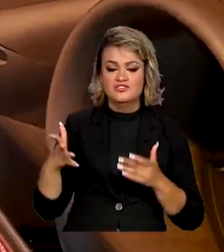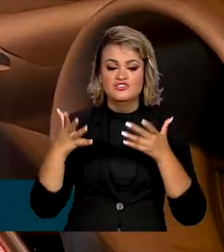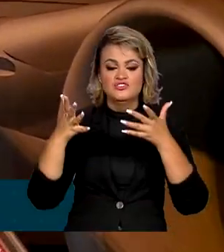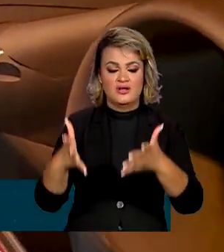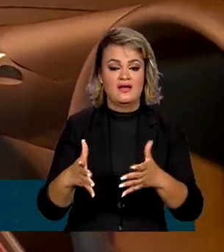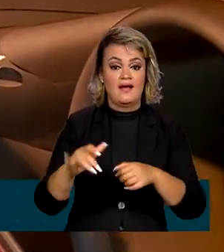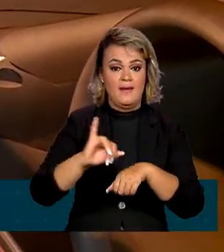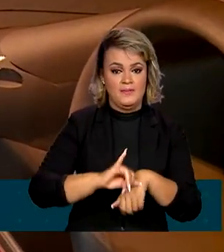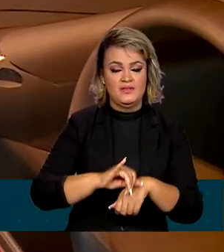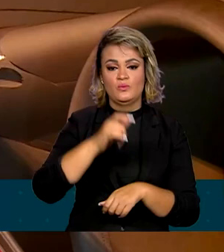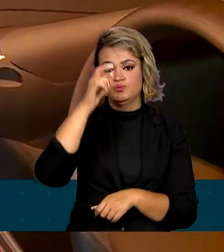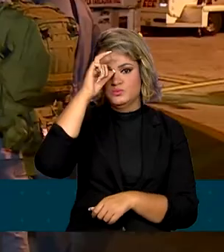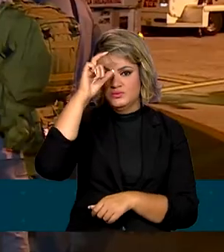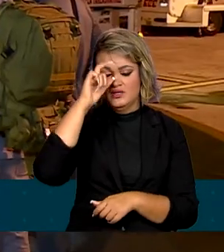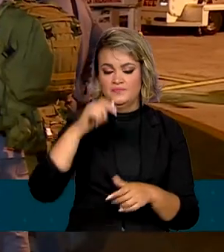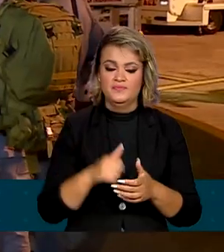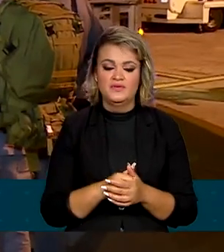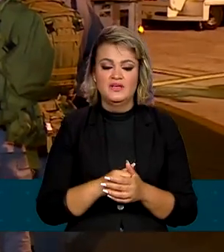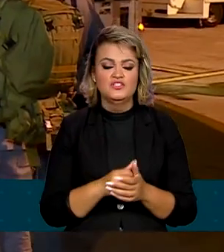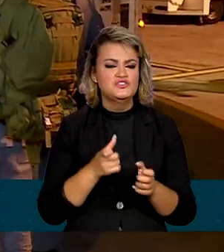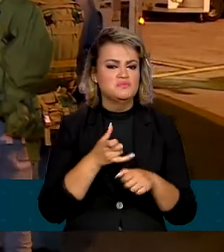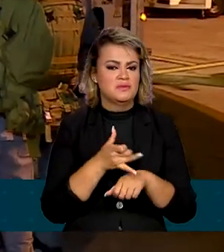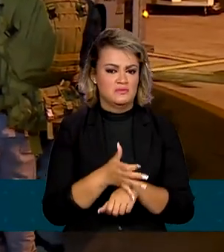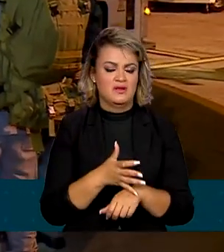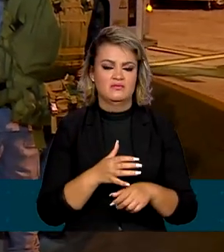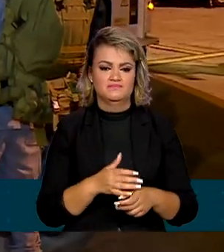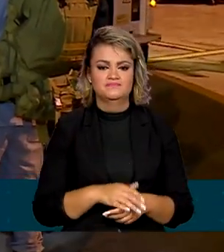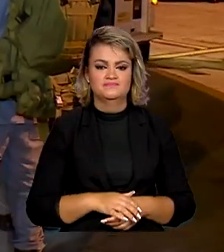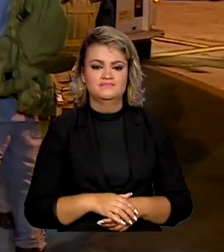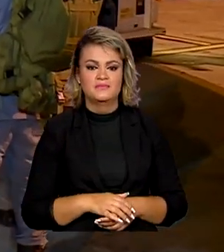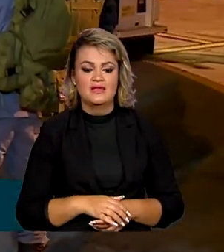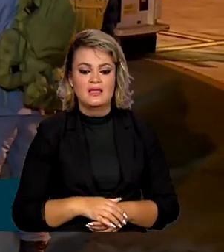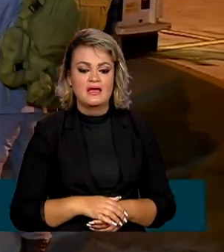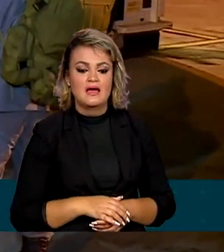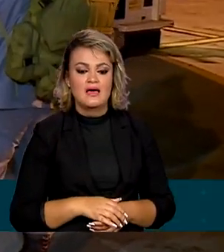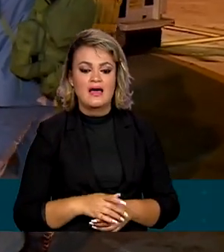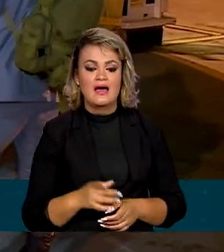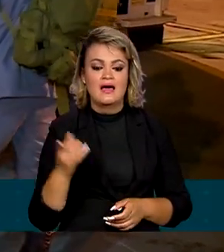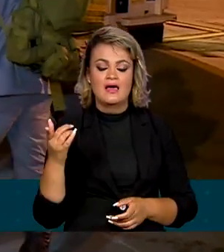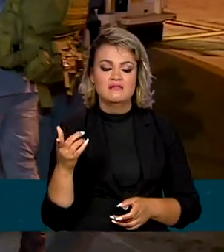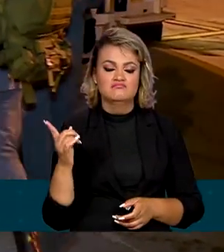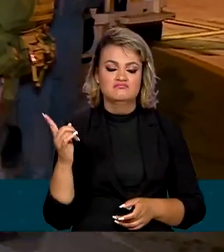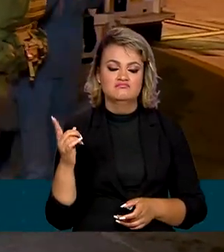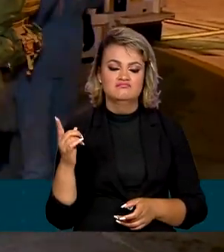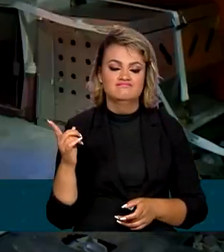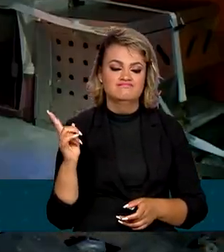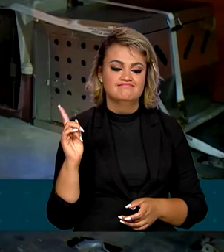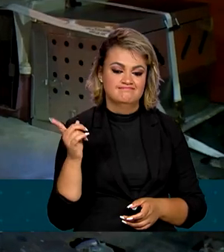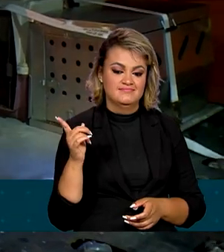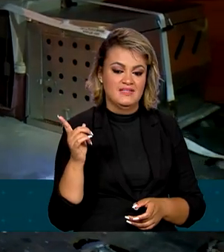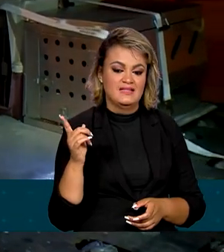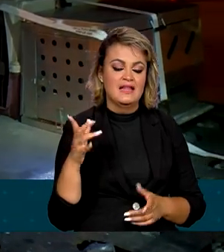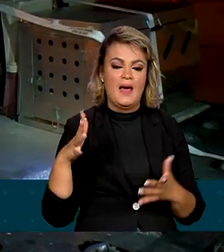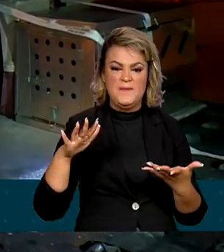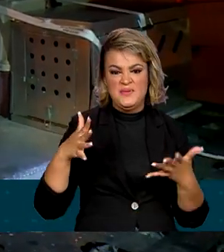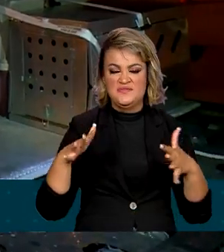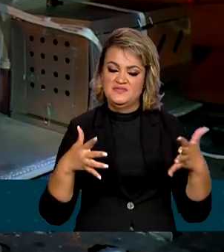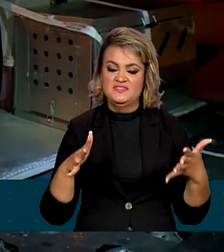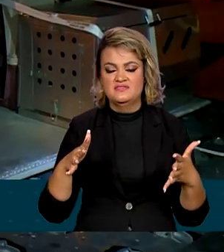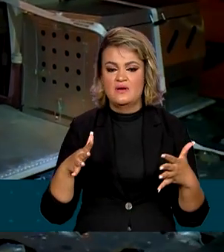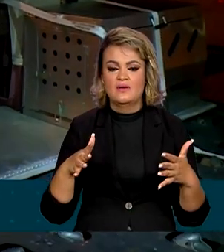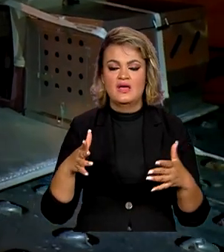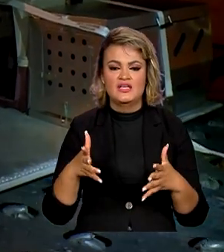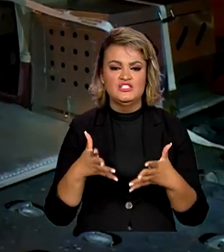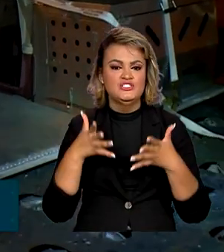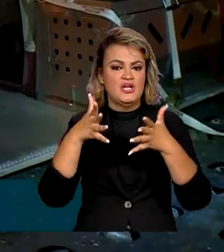Ancara, capital da Turquia, na madrugada da sexta-feira, ainda à noite de quinta-feira no Brasil. A previsão inicial era